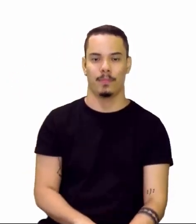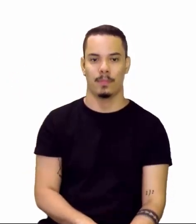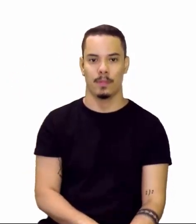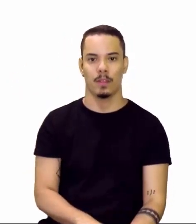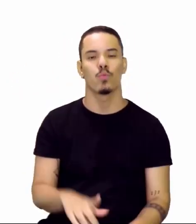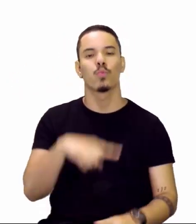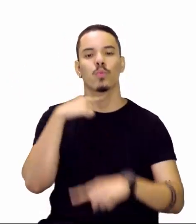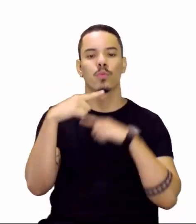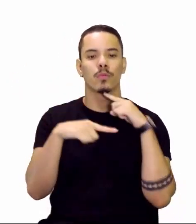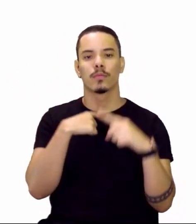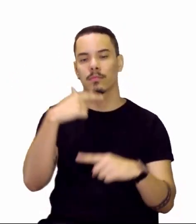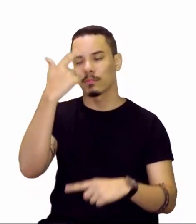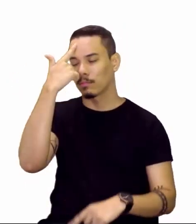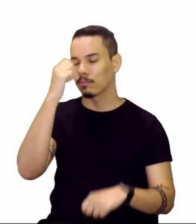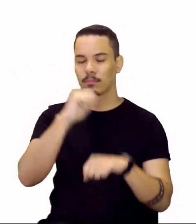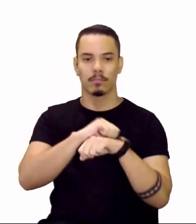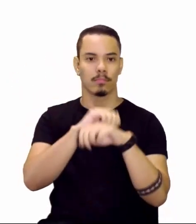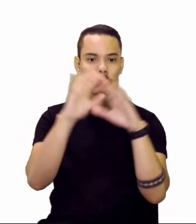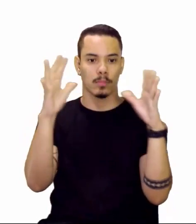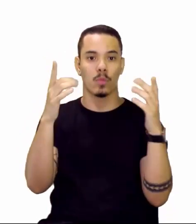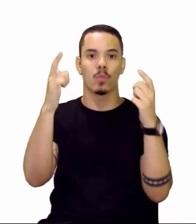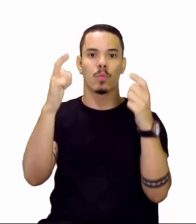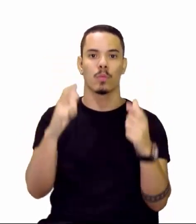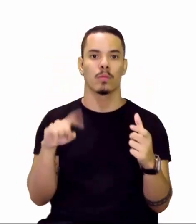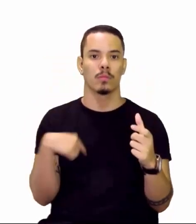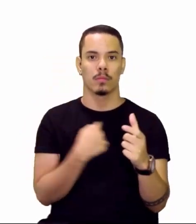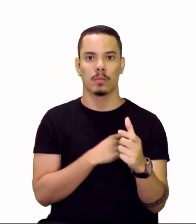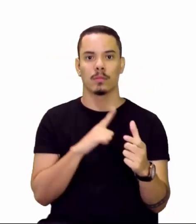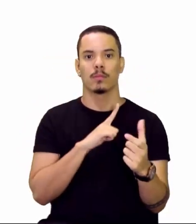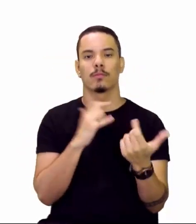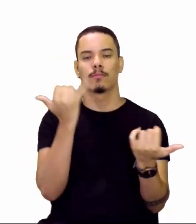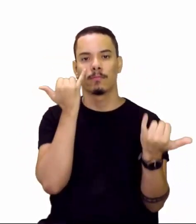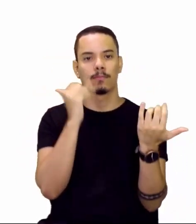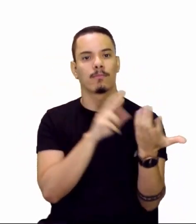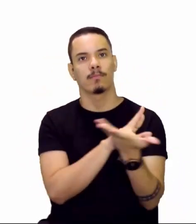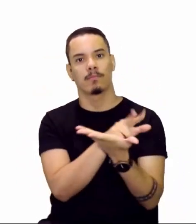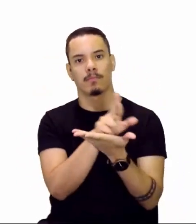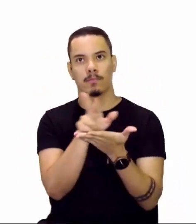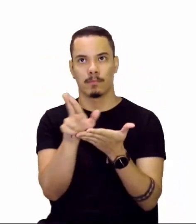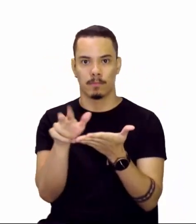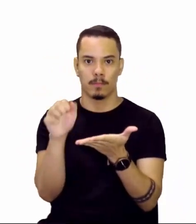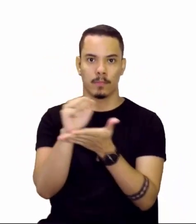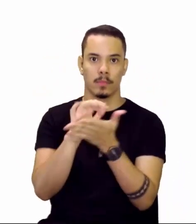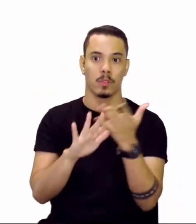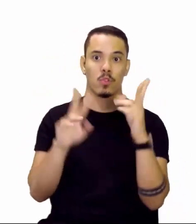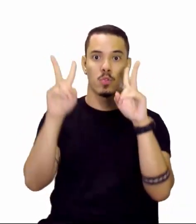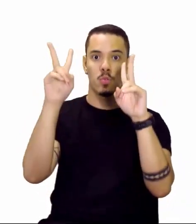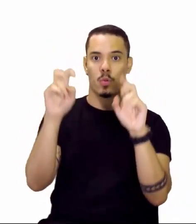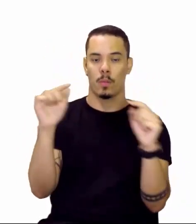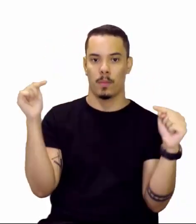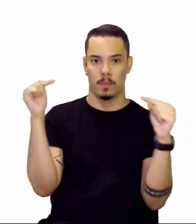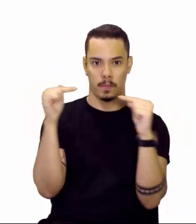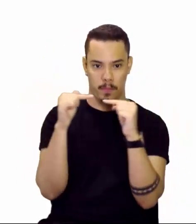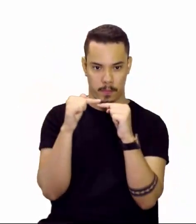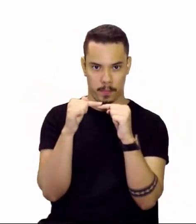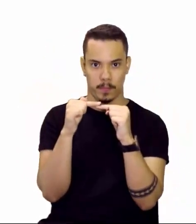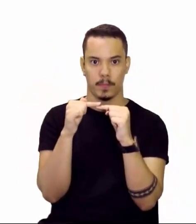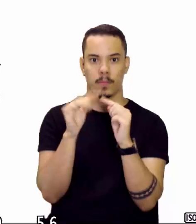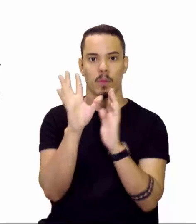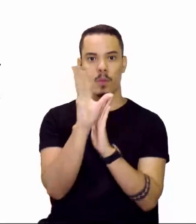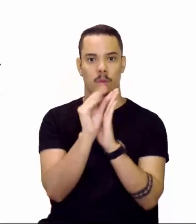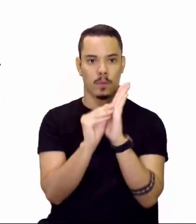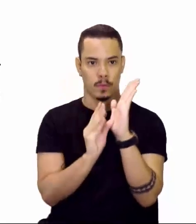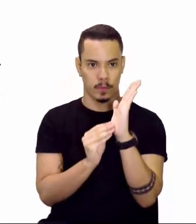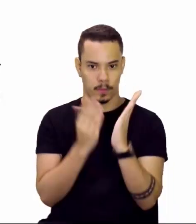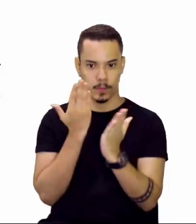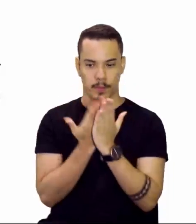Tirando Dúvidas, aonde nós trouxemos bastantes atividades relacionadas com os nossos conteúdos